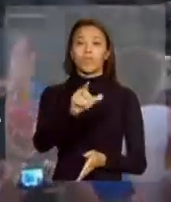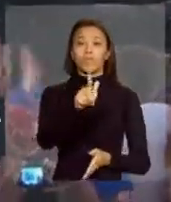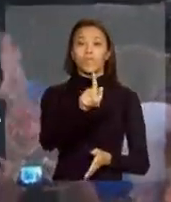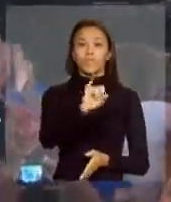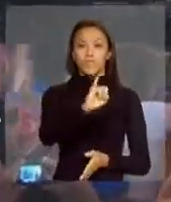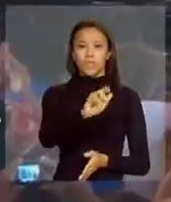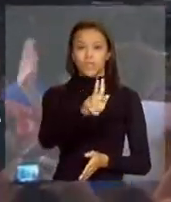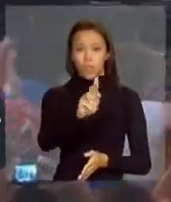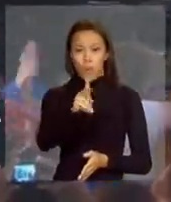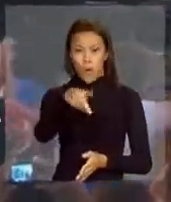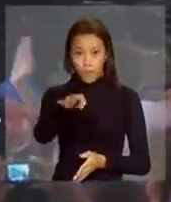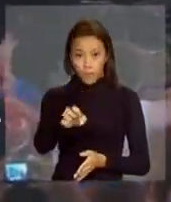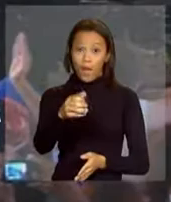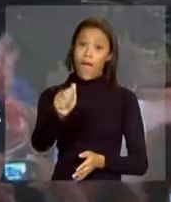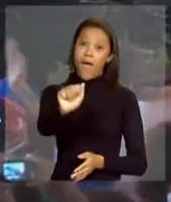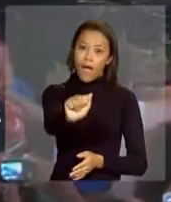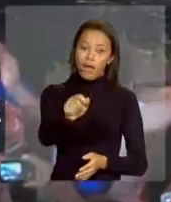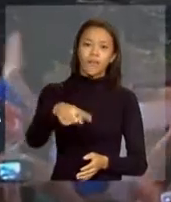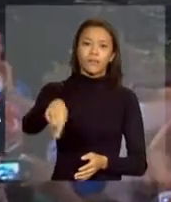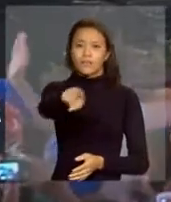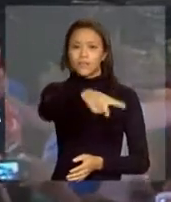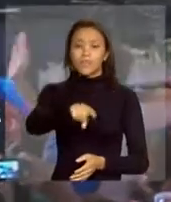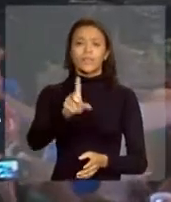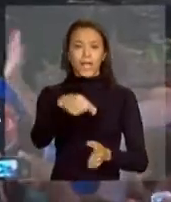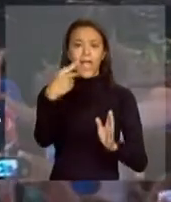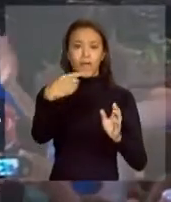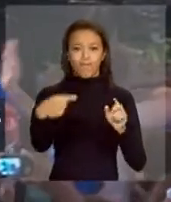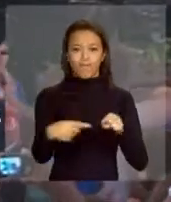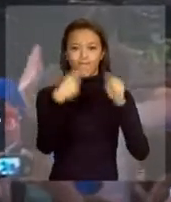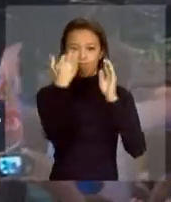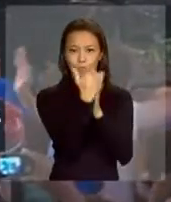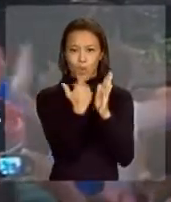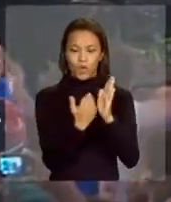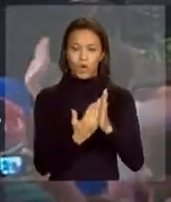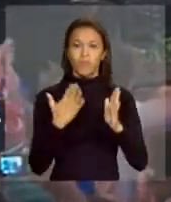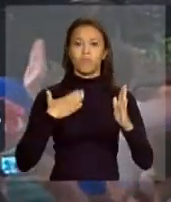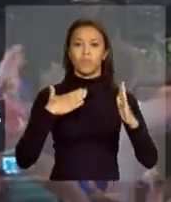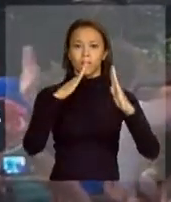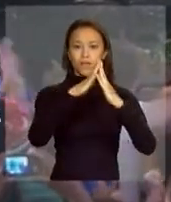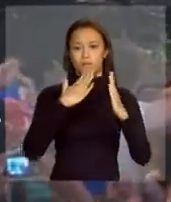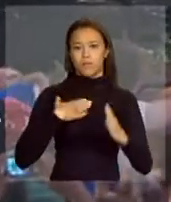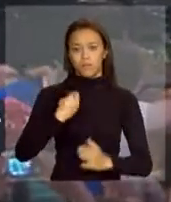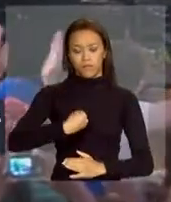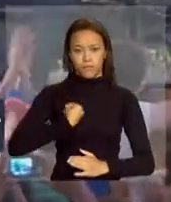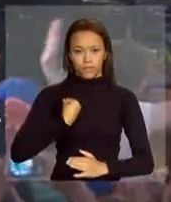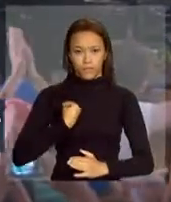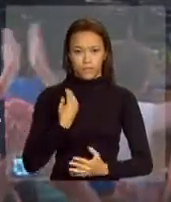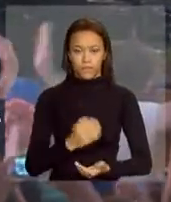Iguape A, no âmbito do programa Minha Casa, Minha Vida.